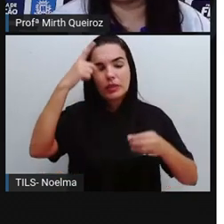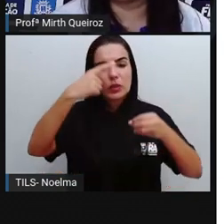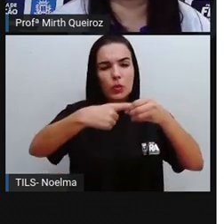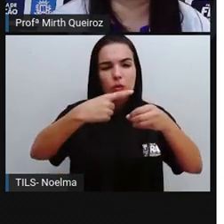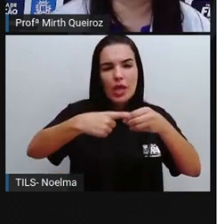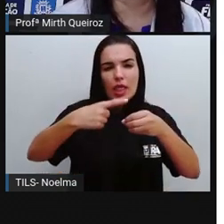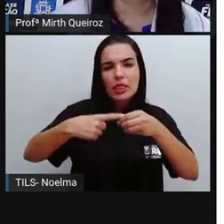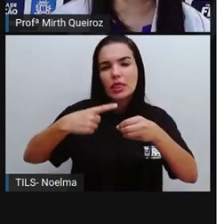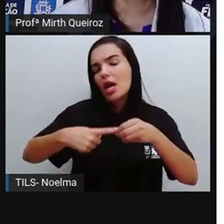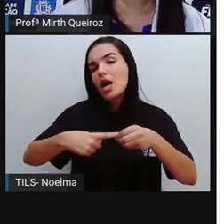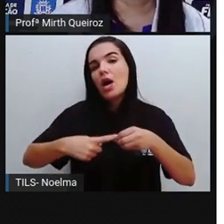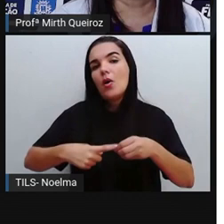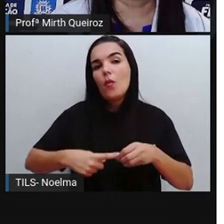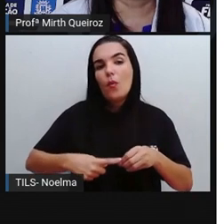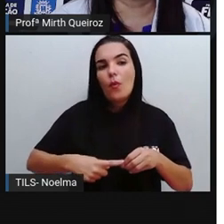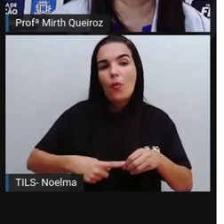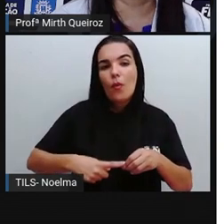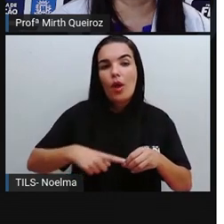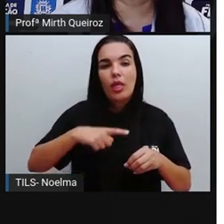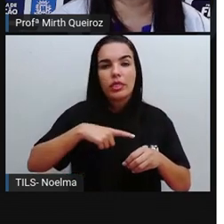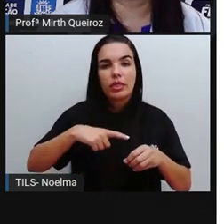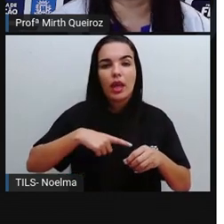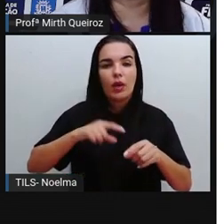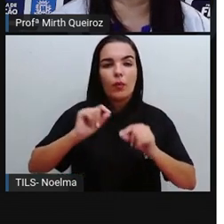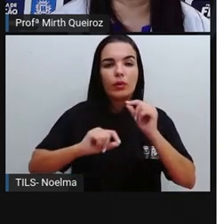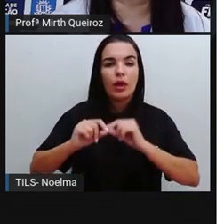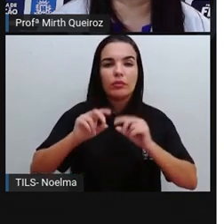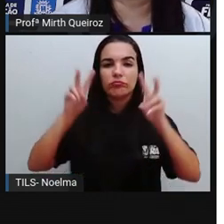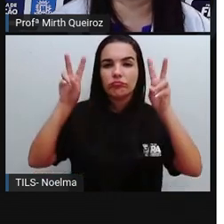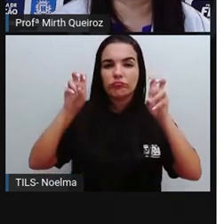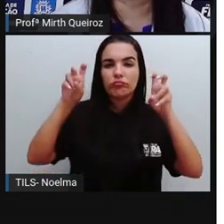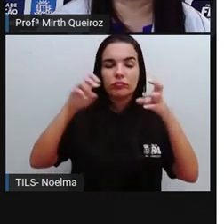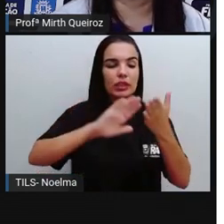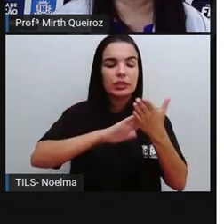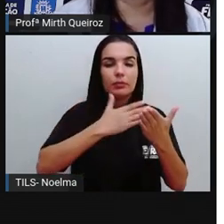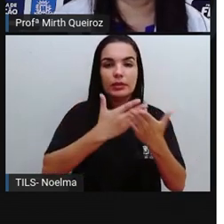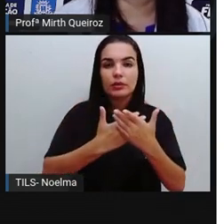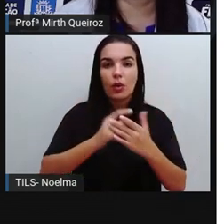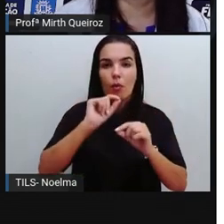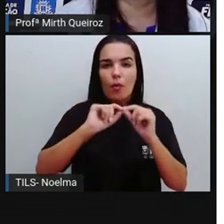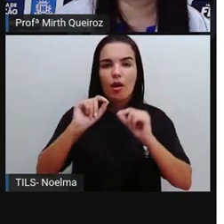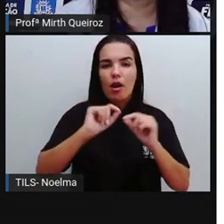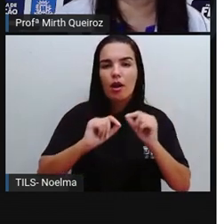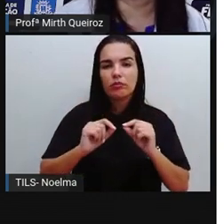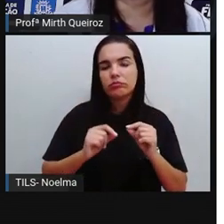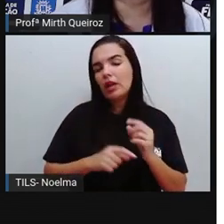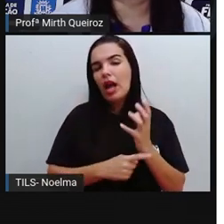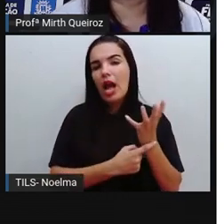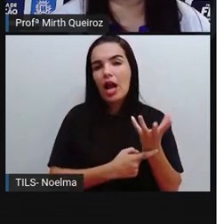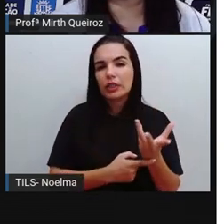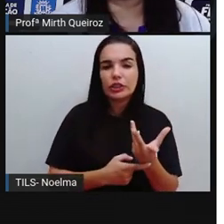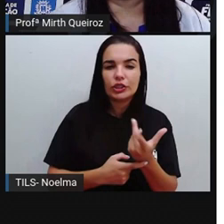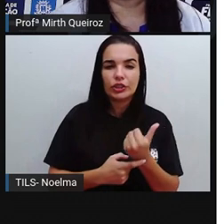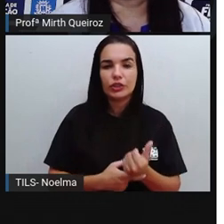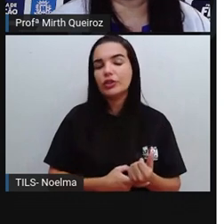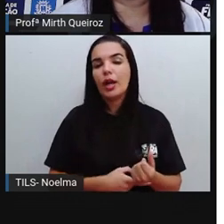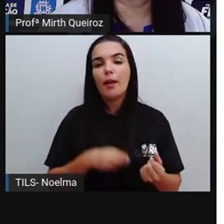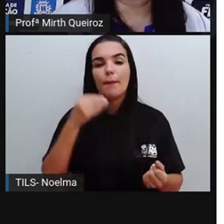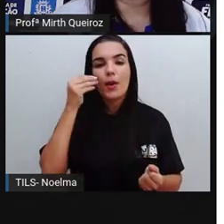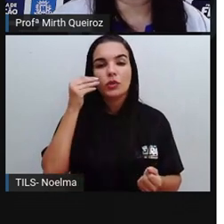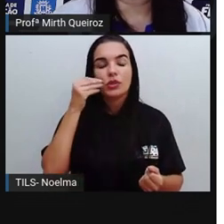O cerrado. A expressão e a interpretação pessoal do assunto feito pelo artista.